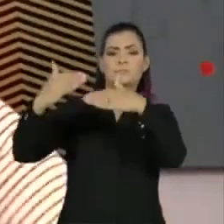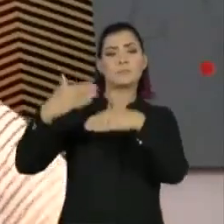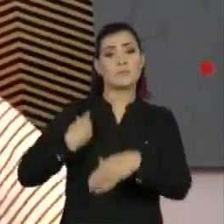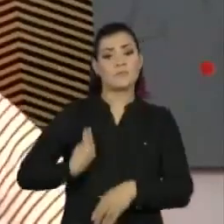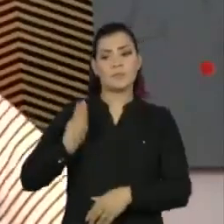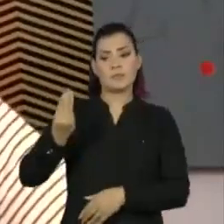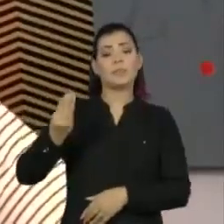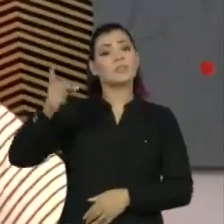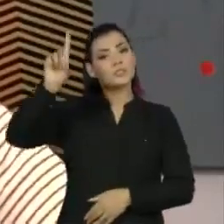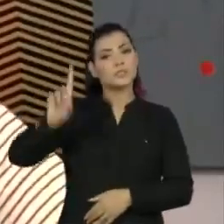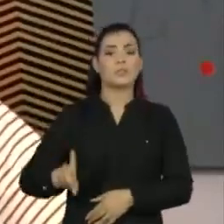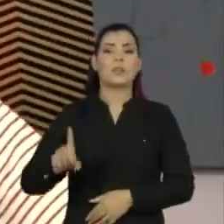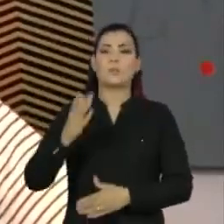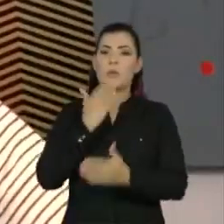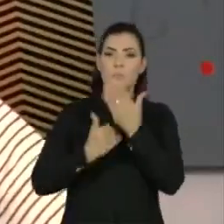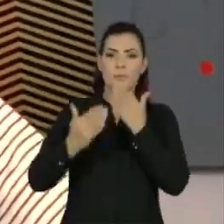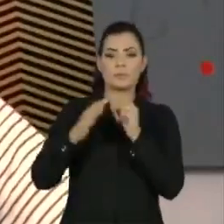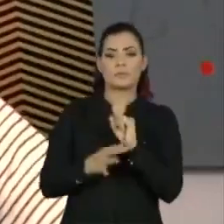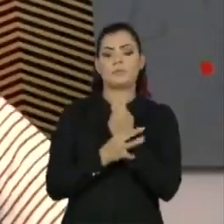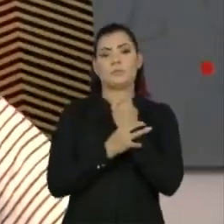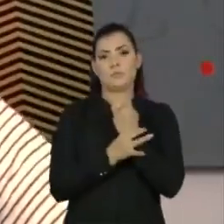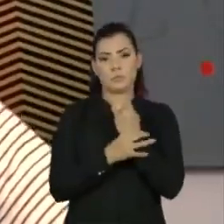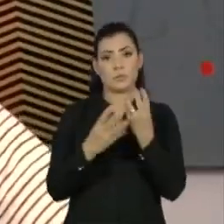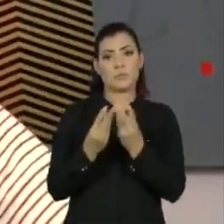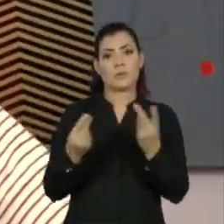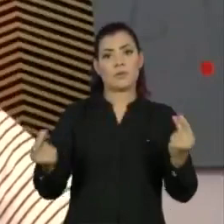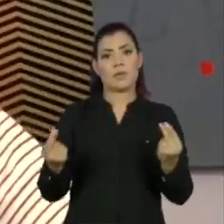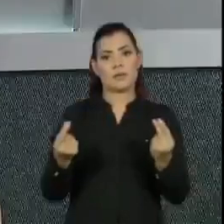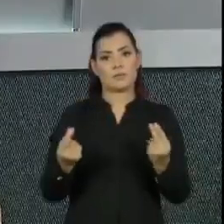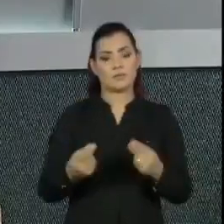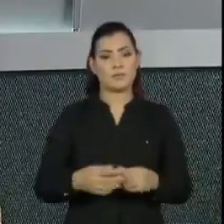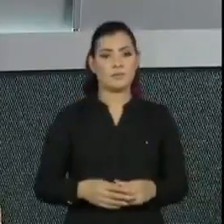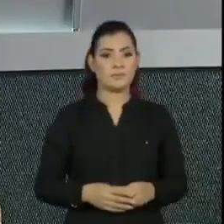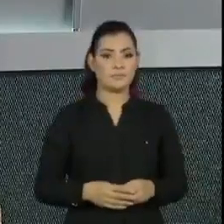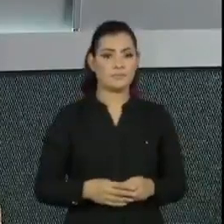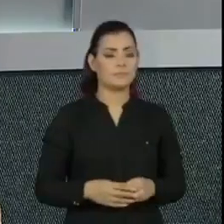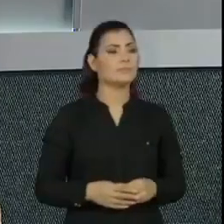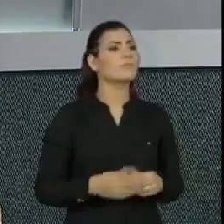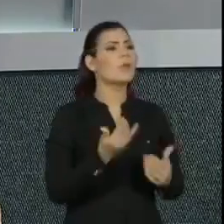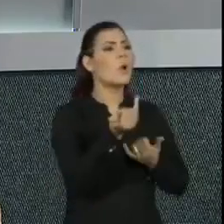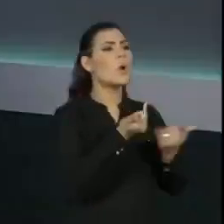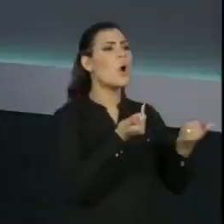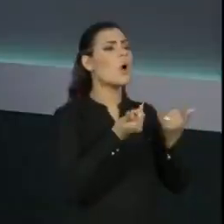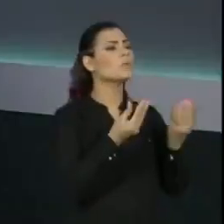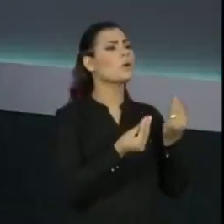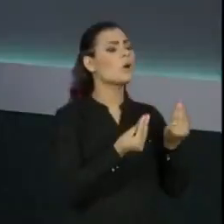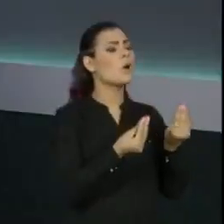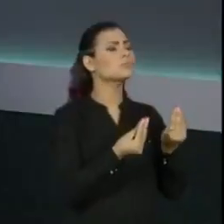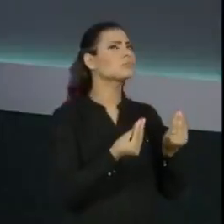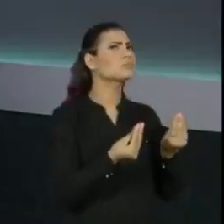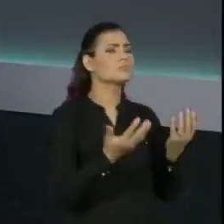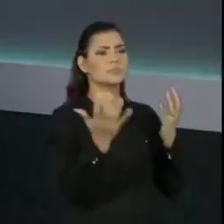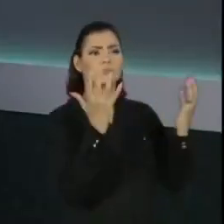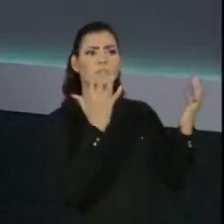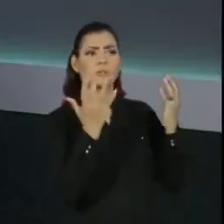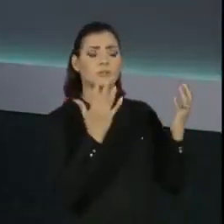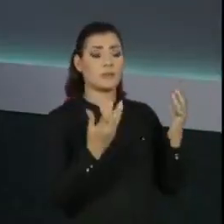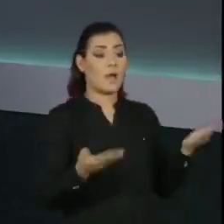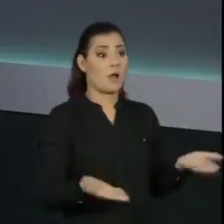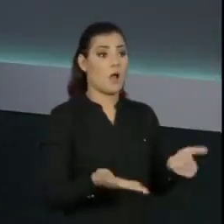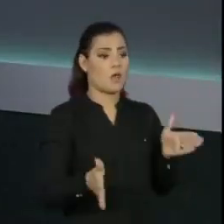e do direito a acesso à alimentação segura e de qualidade para todo mundo. Conta um pouquinho para a gente qual é o peso que este